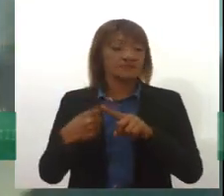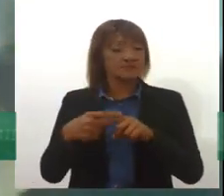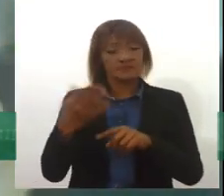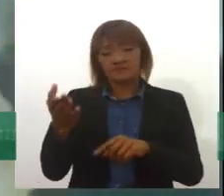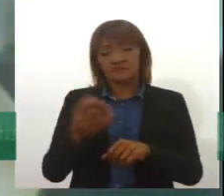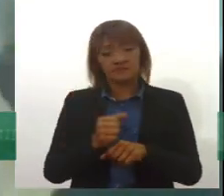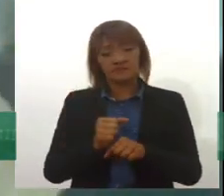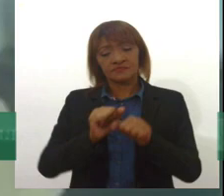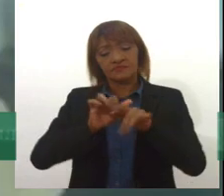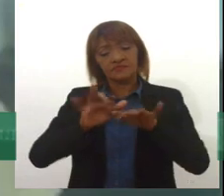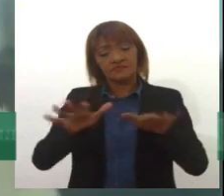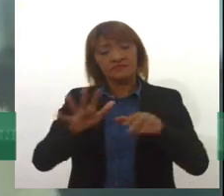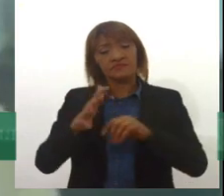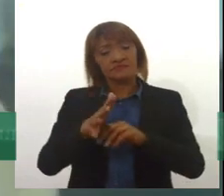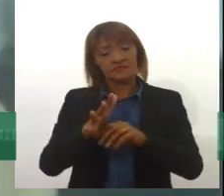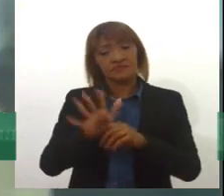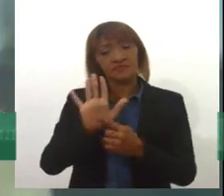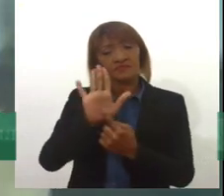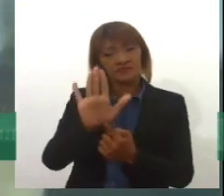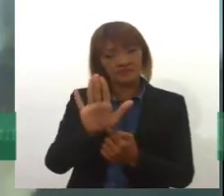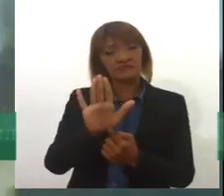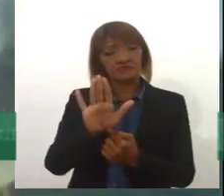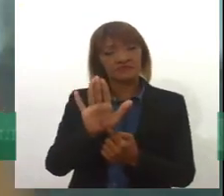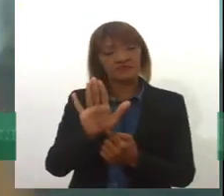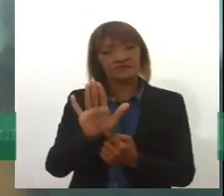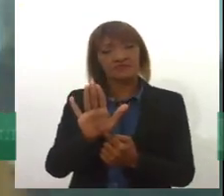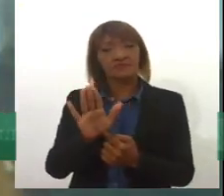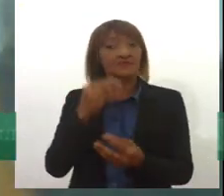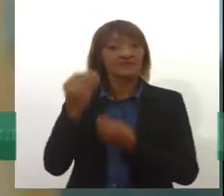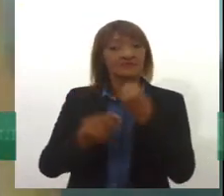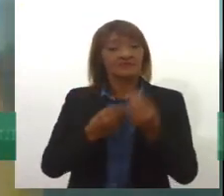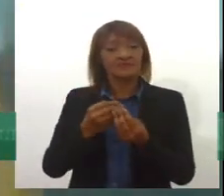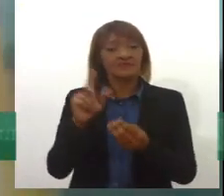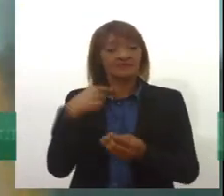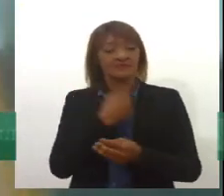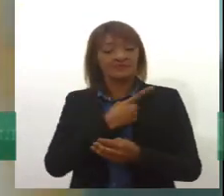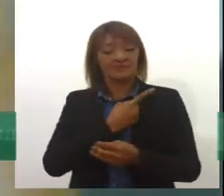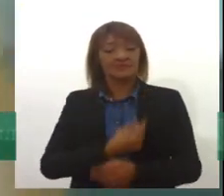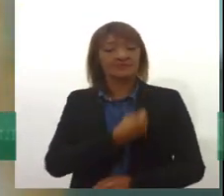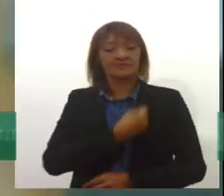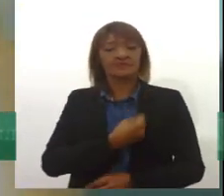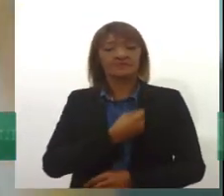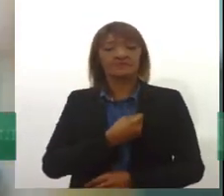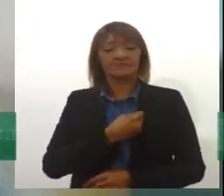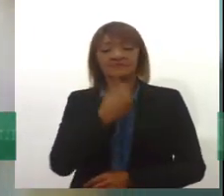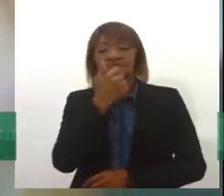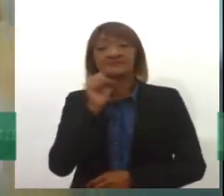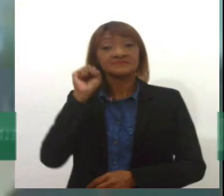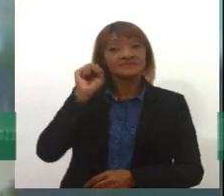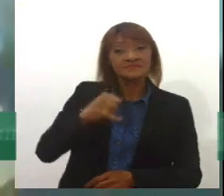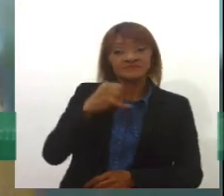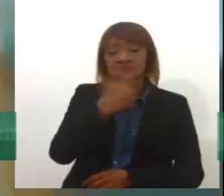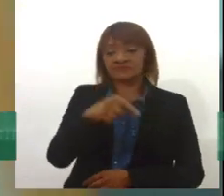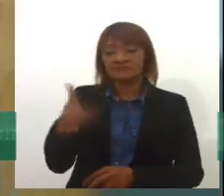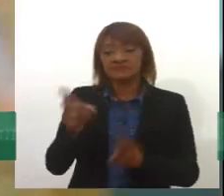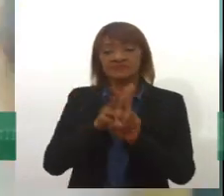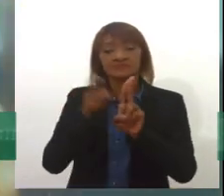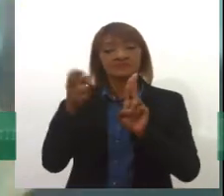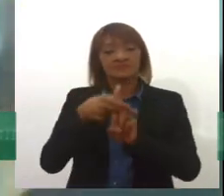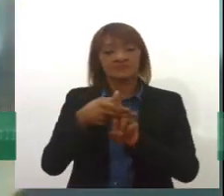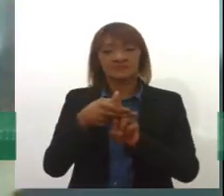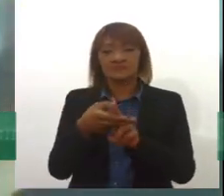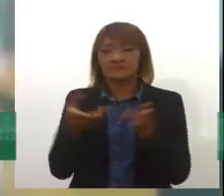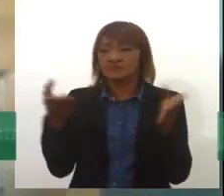pandemia nos mostrou o seria desse país sem o SUS. Eu acho que a gente tem aí um retrato, um ampejo da